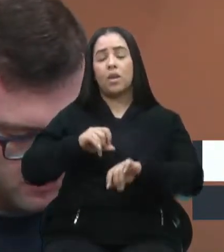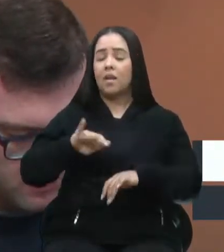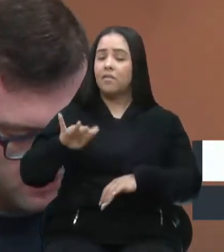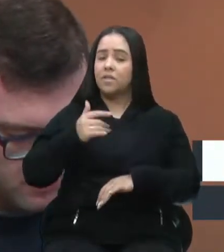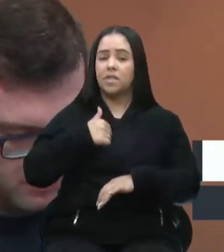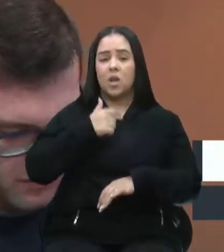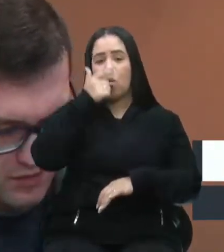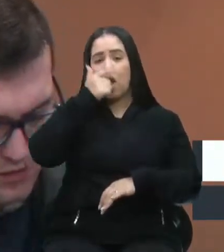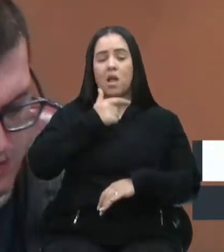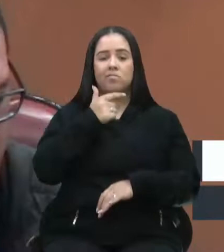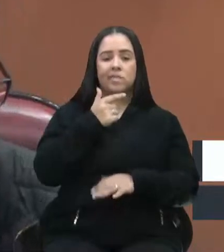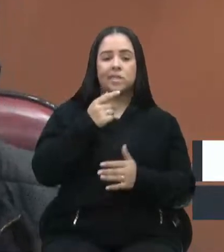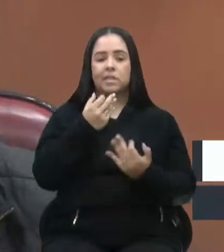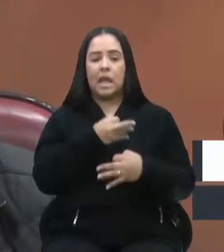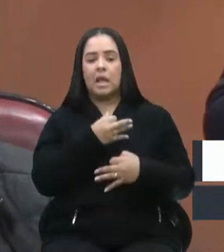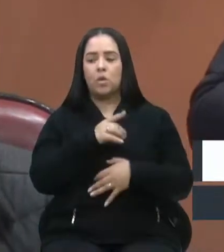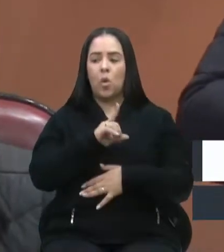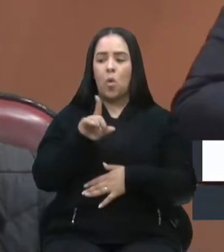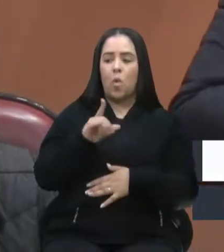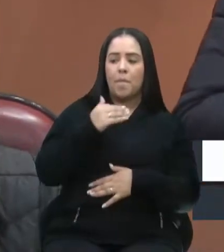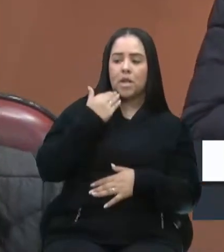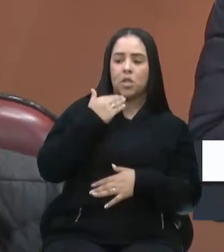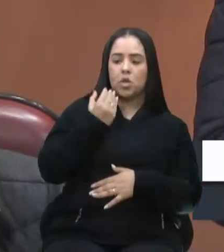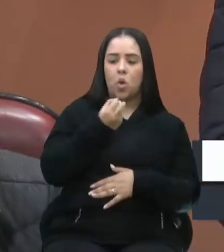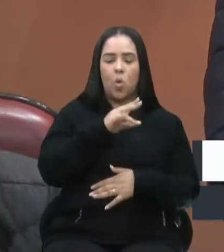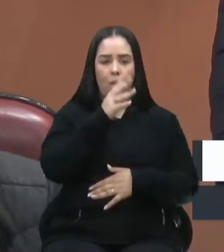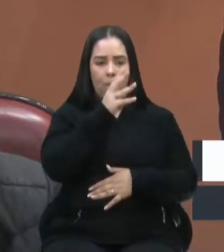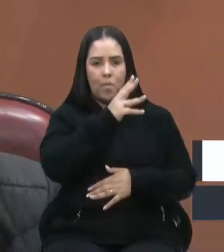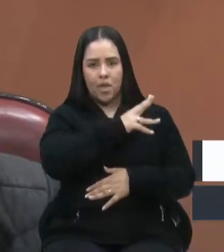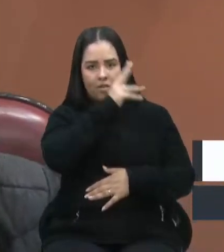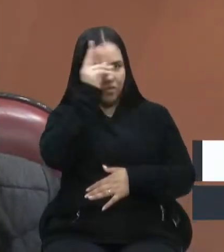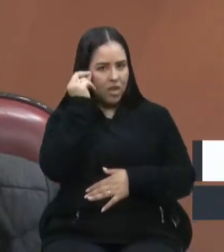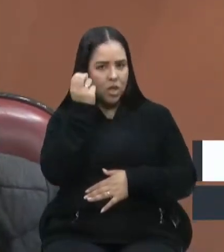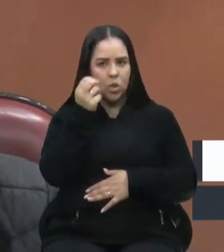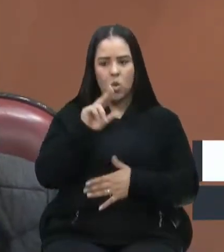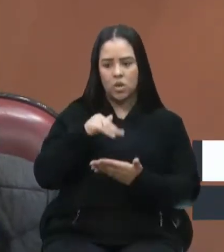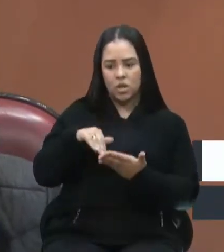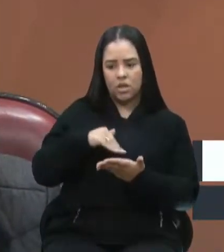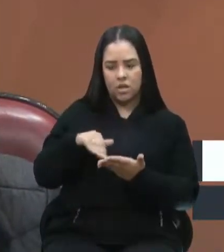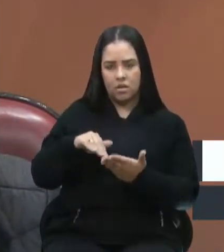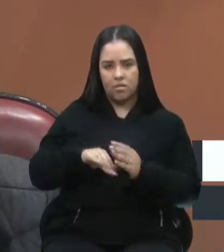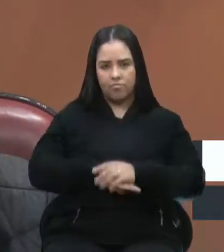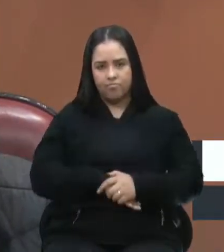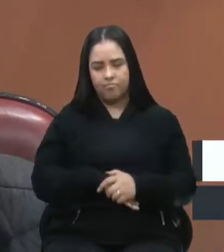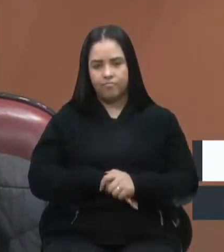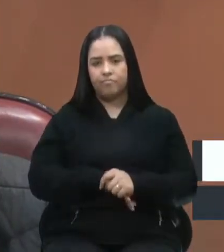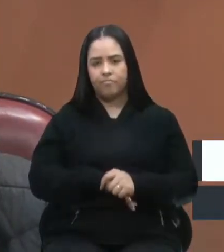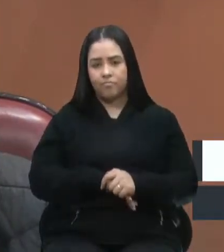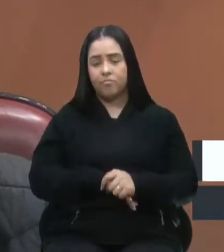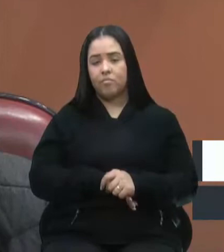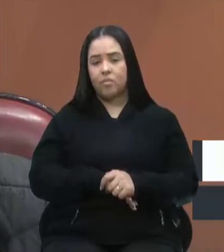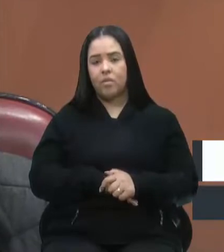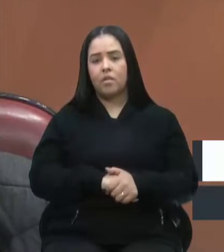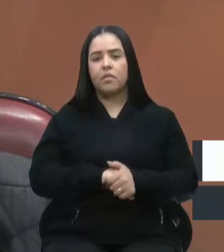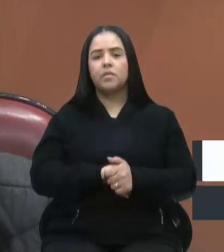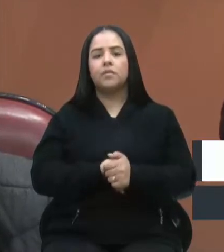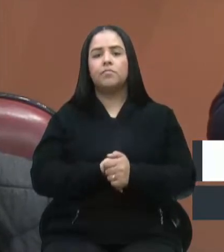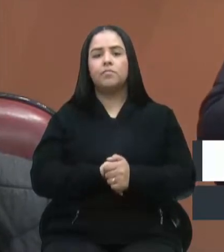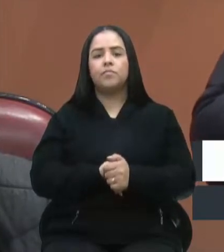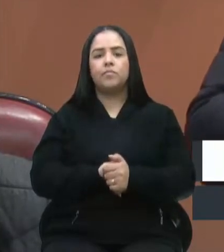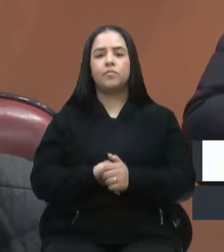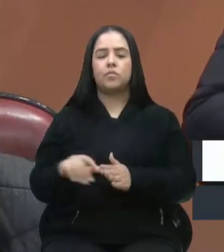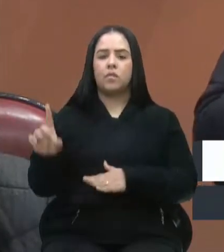ache que seja certo, ou o vereador Marisol, ou o prefeito, enfim, ou o secretário. Então, o dia de hoje é de extrema